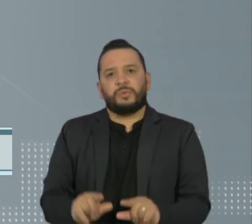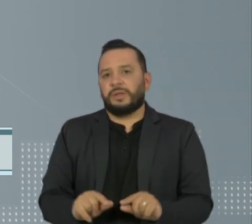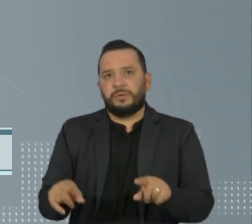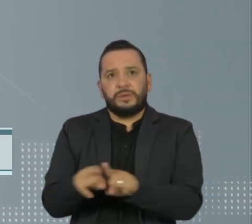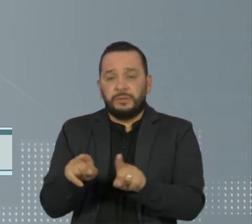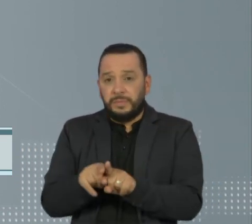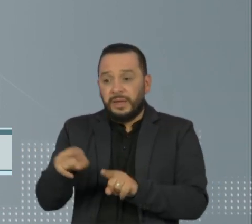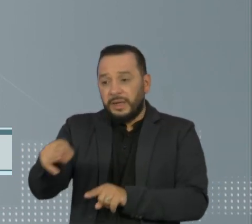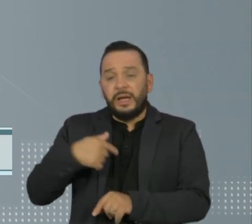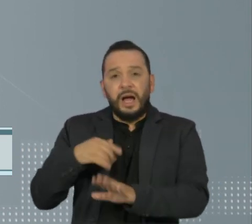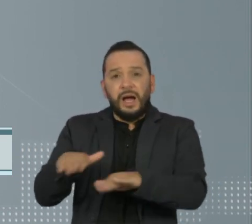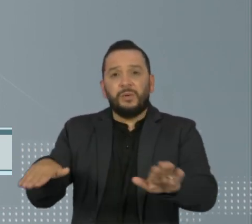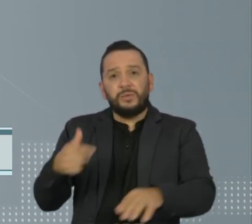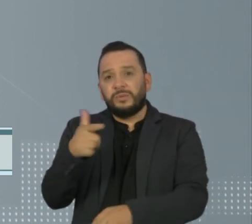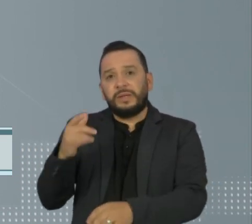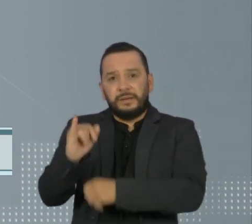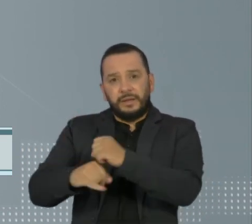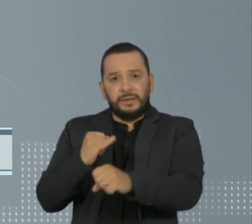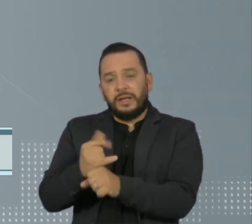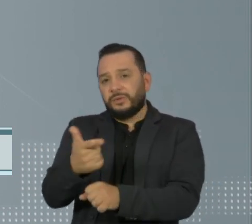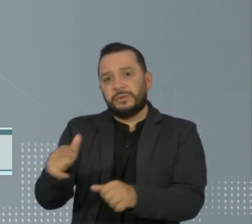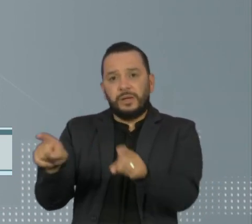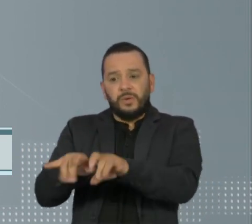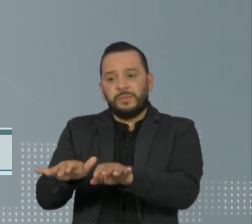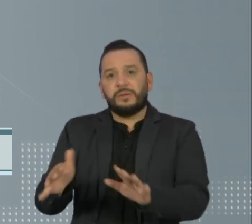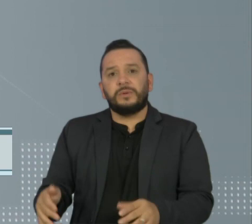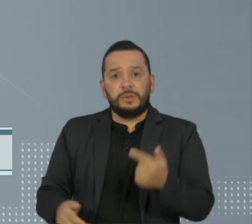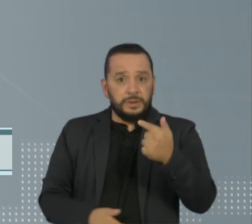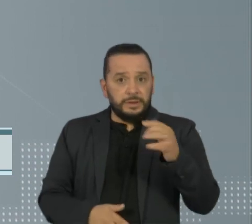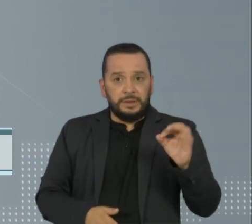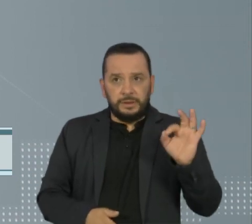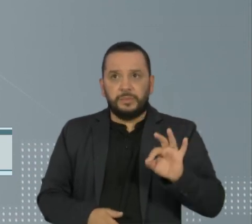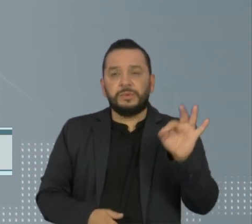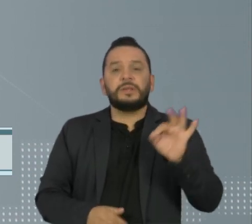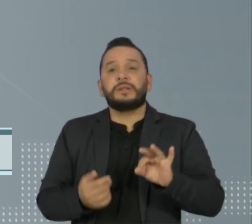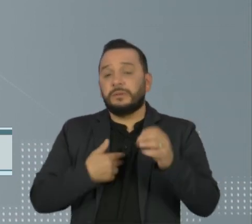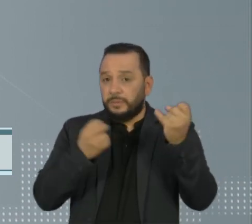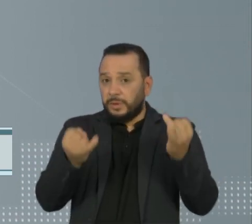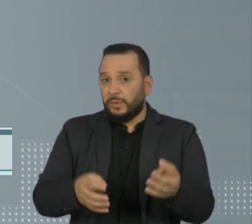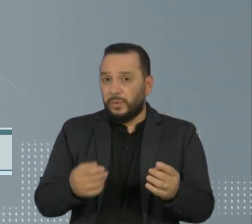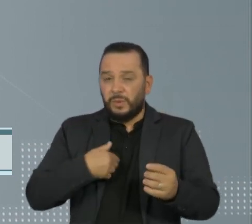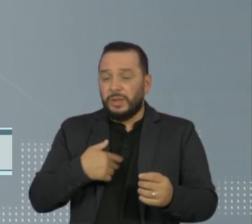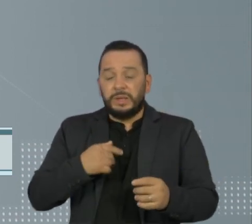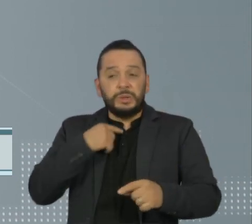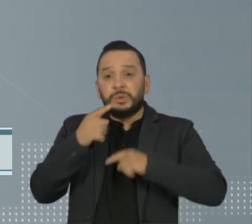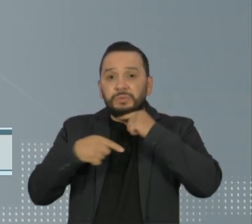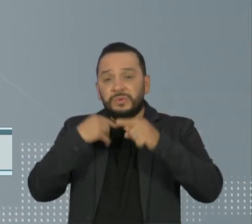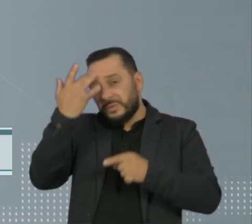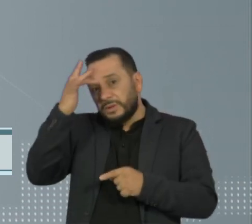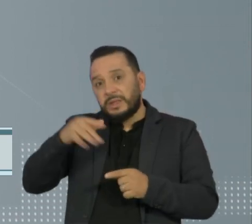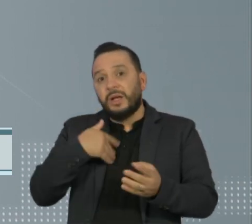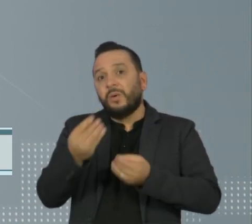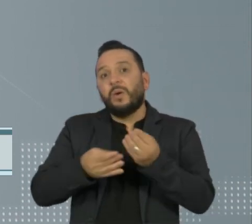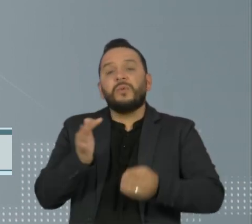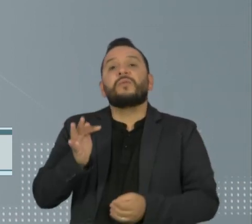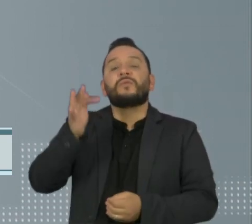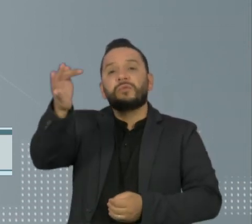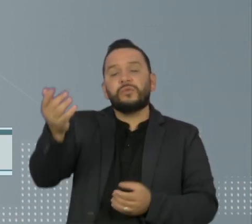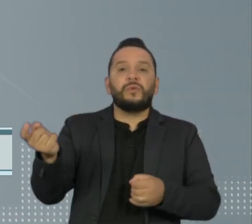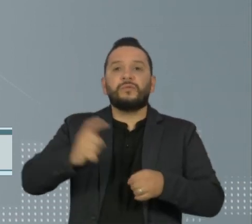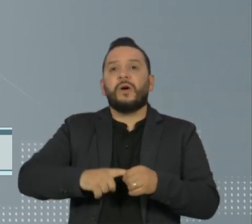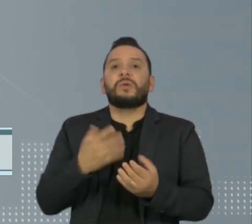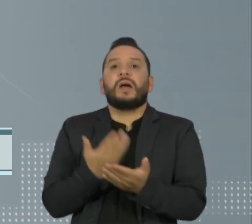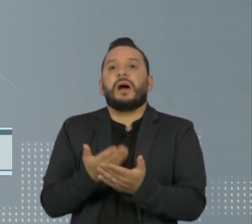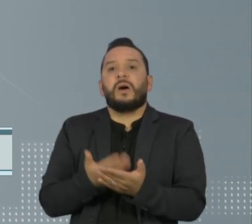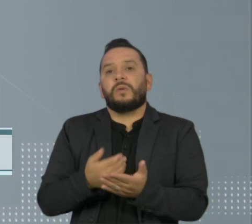falta de acesso à internet e a computadores. Quase 70% declaram estar inseguros por não saber como será o retorno à